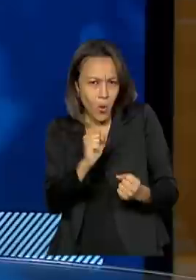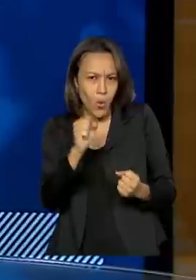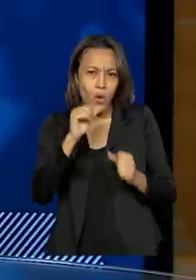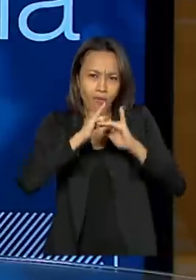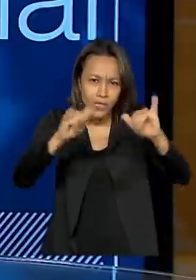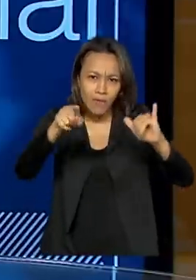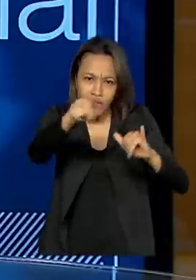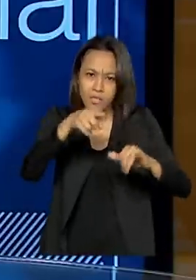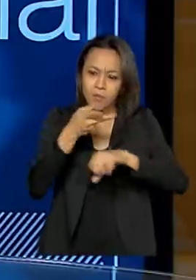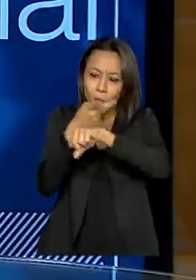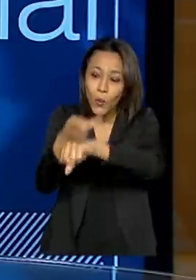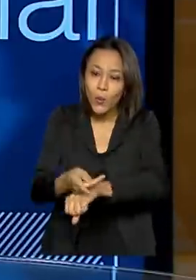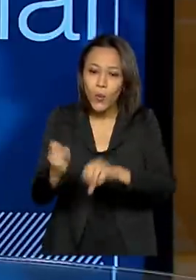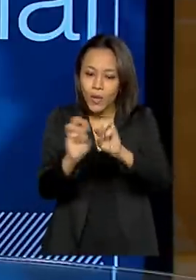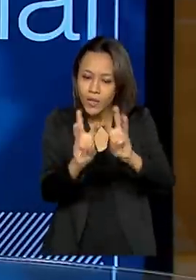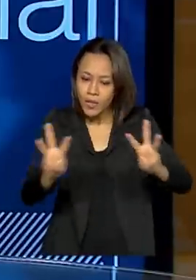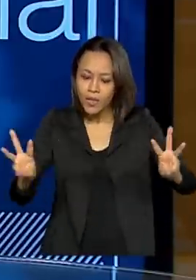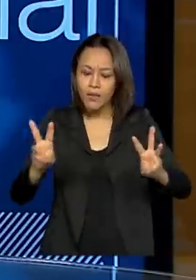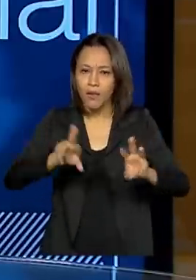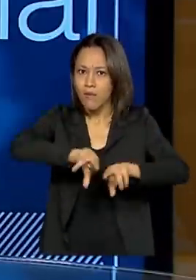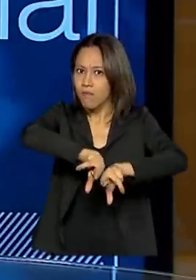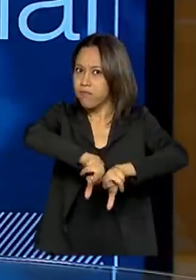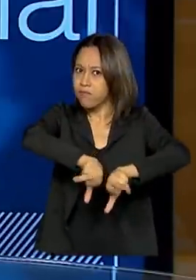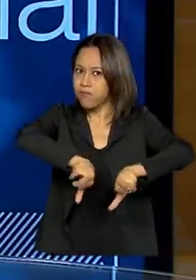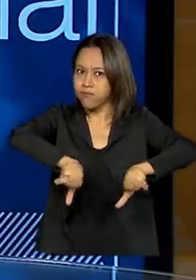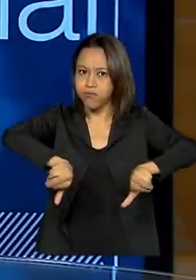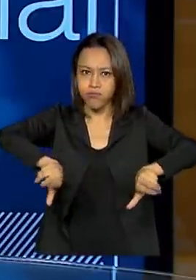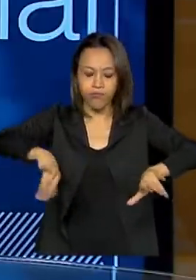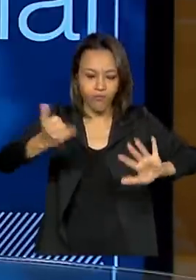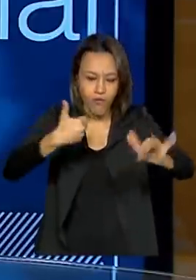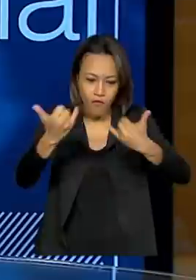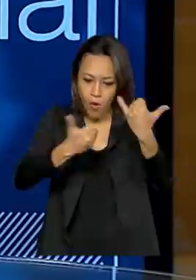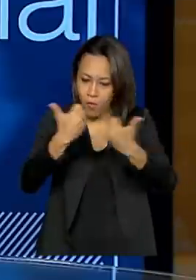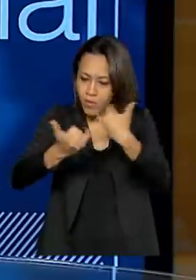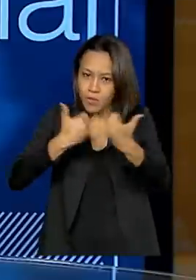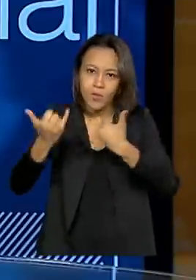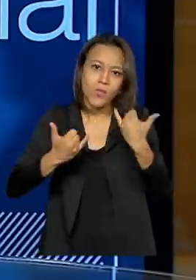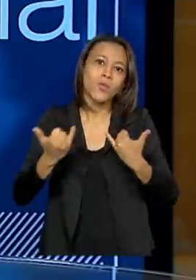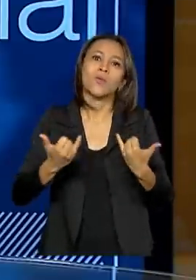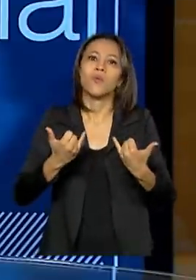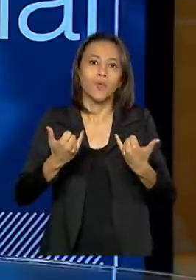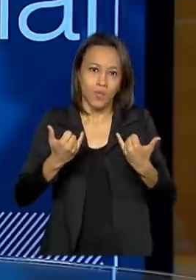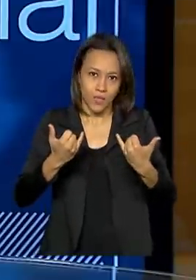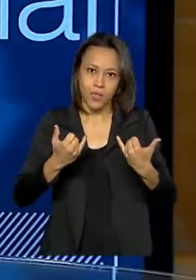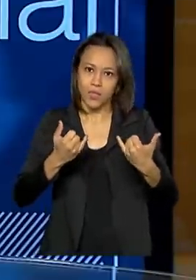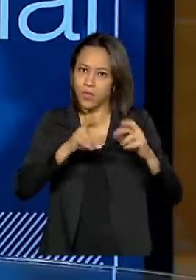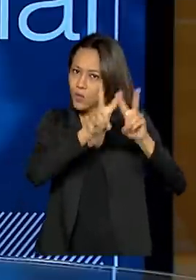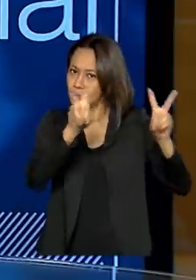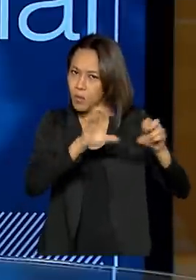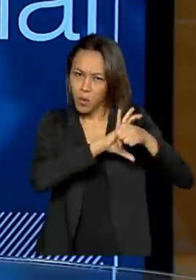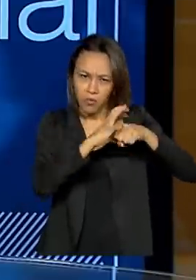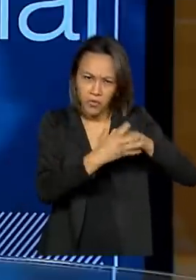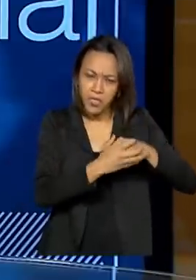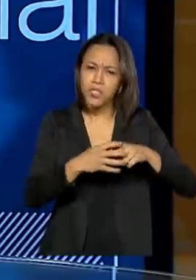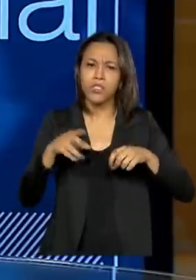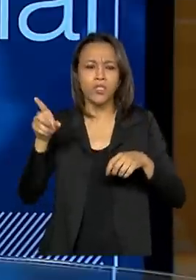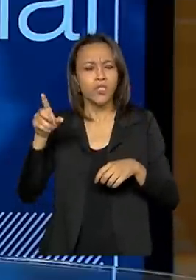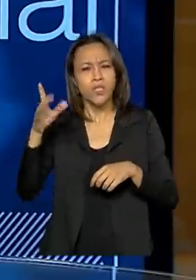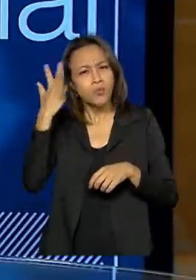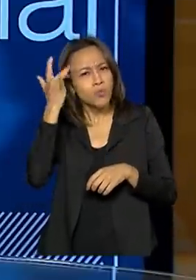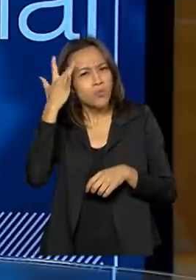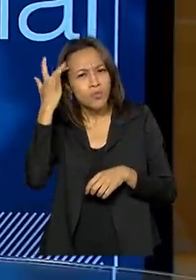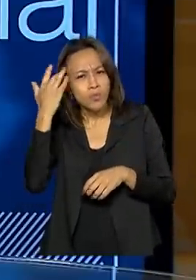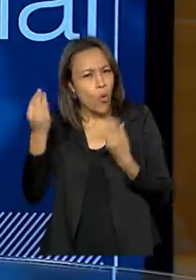site da FUNAI. Lá tem muitas informações das ações que são desenvolvidas, não só no âmbito da Covid, mas também no dia a dia da